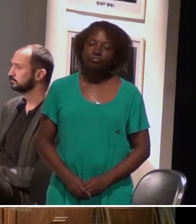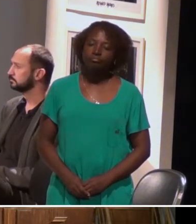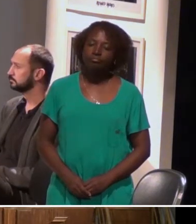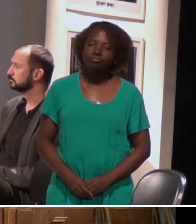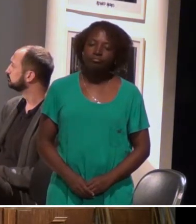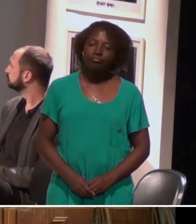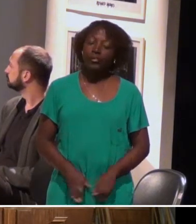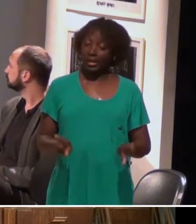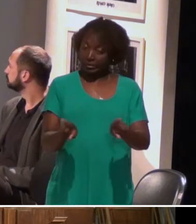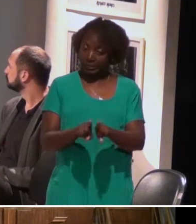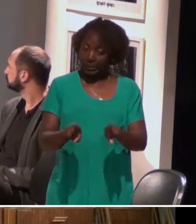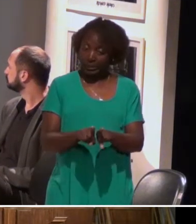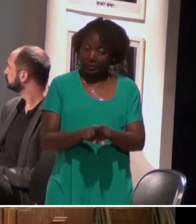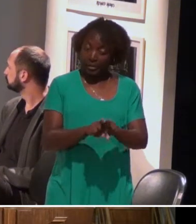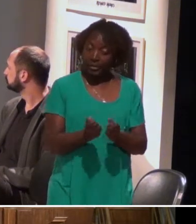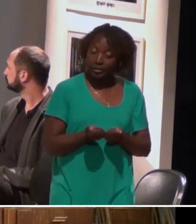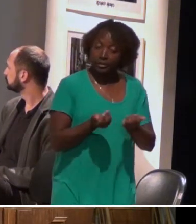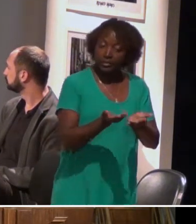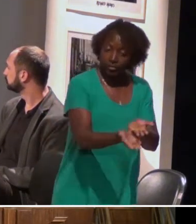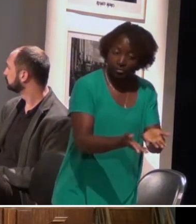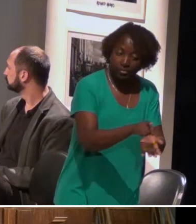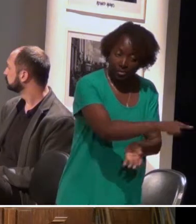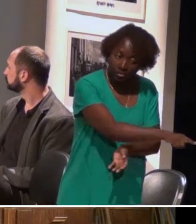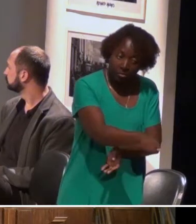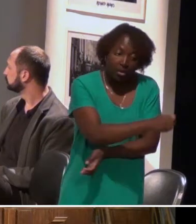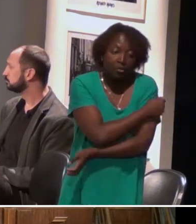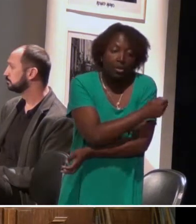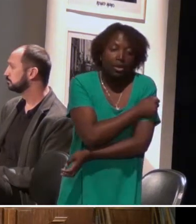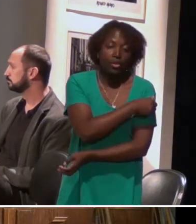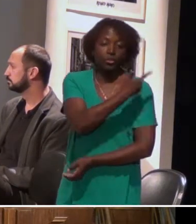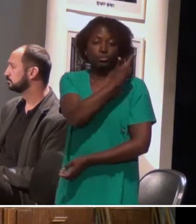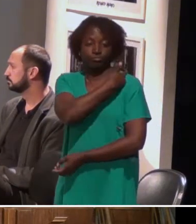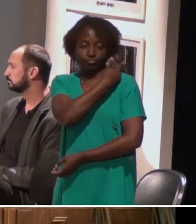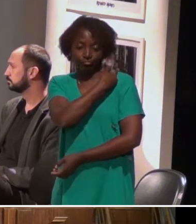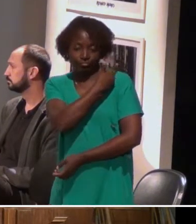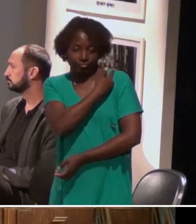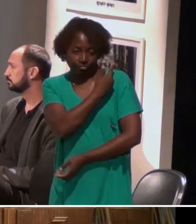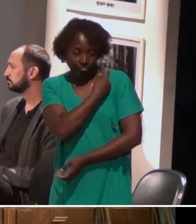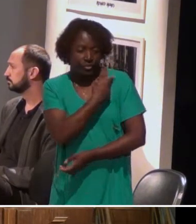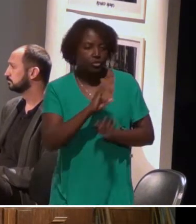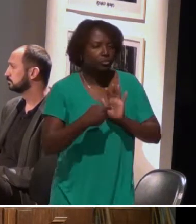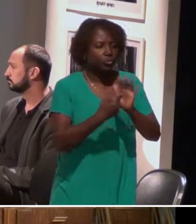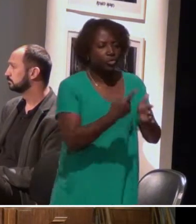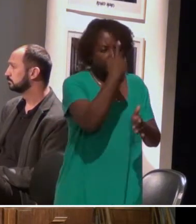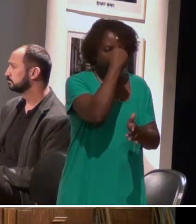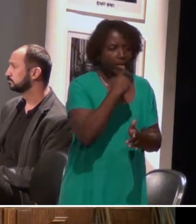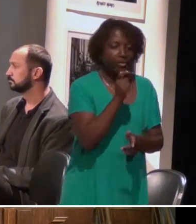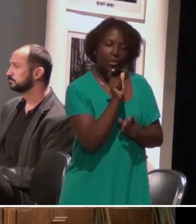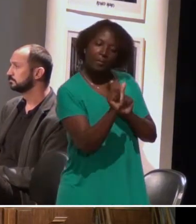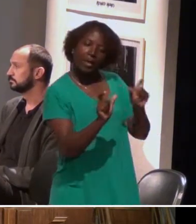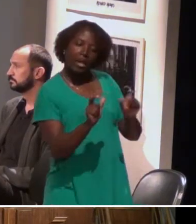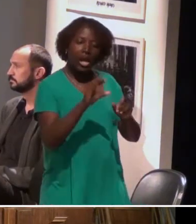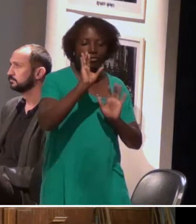Nós temos esse atendimento ao aluno do ensino médio, que é Conhecendo o Mundo, Imagem, Palavra e Conceito, é um projeto que nós temos